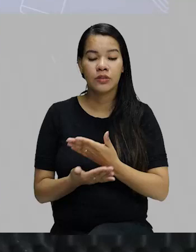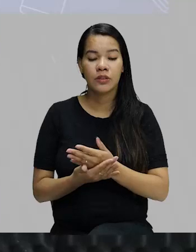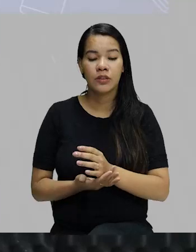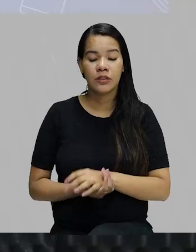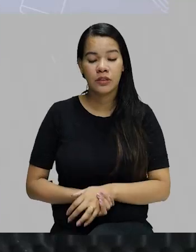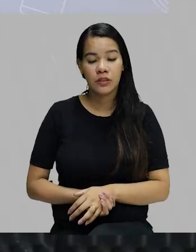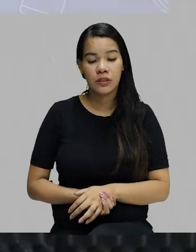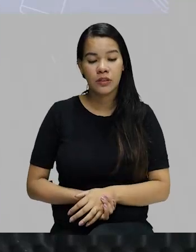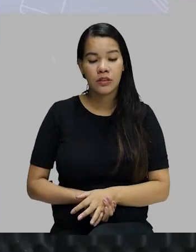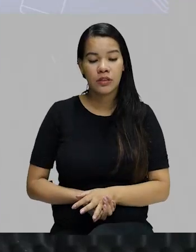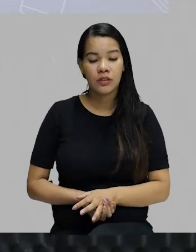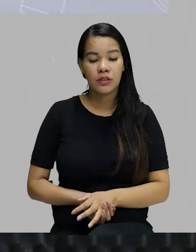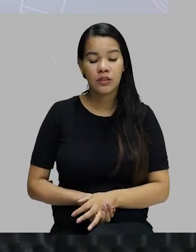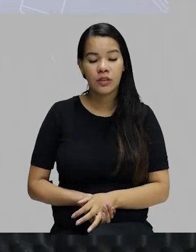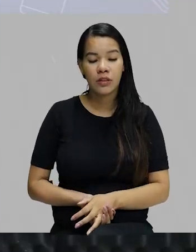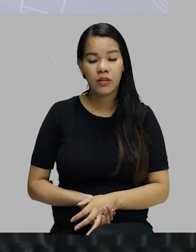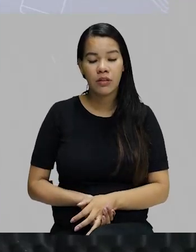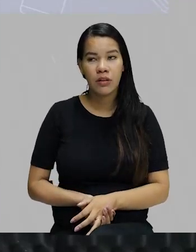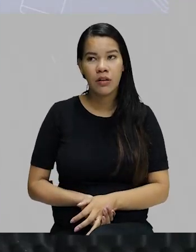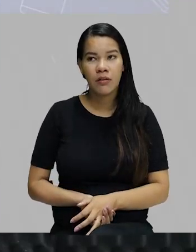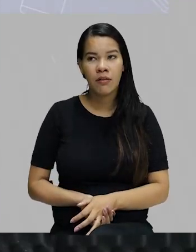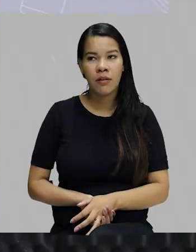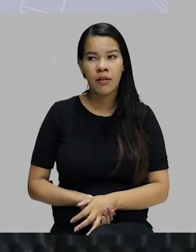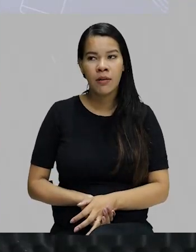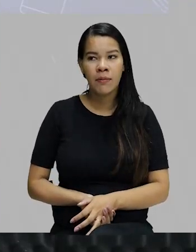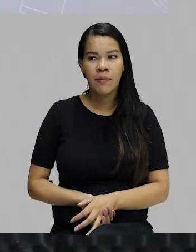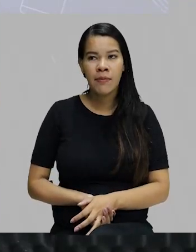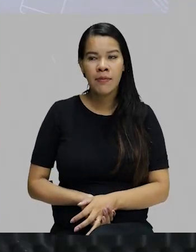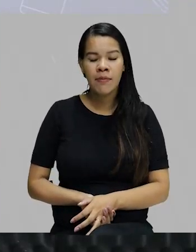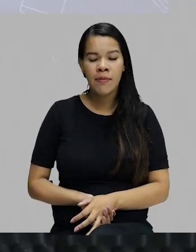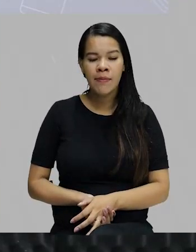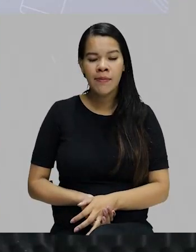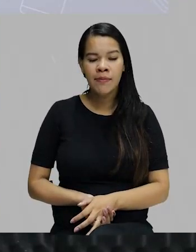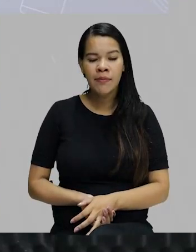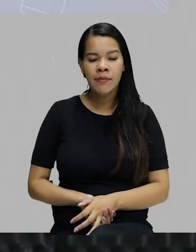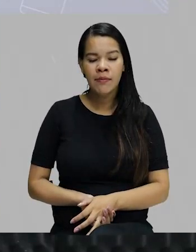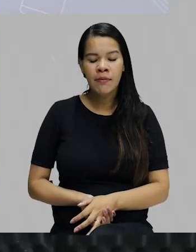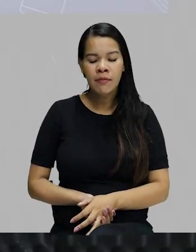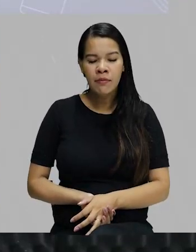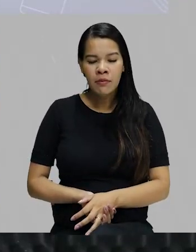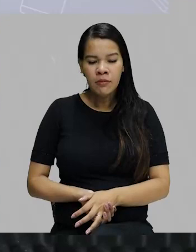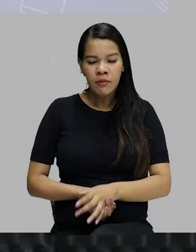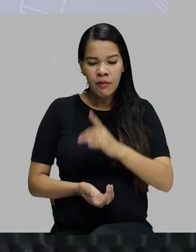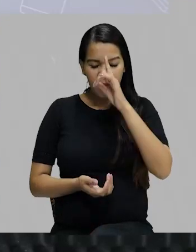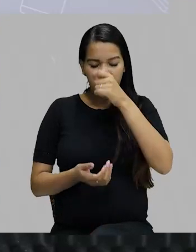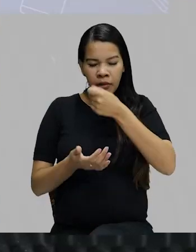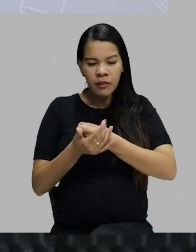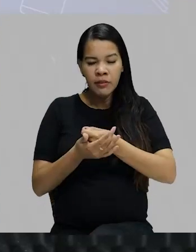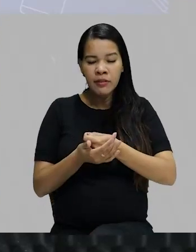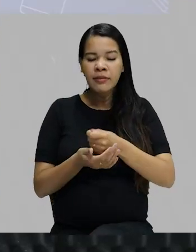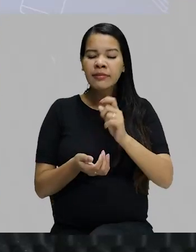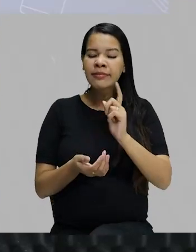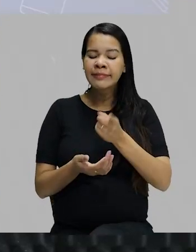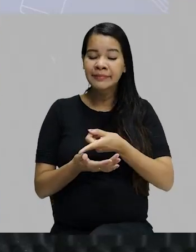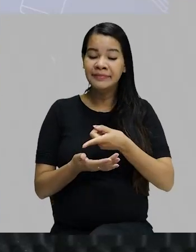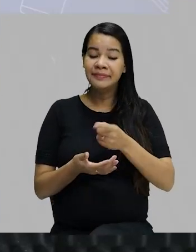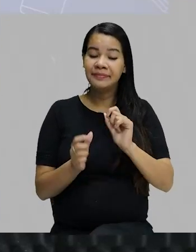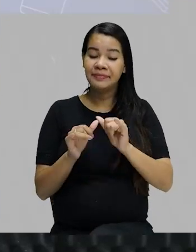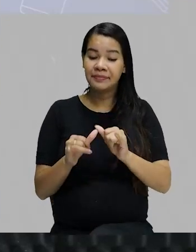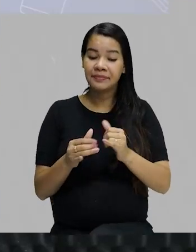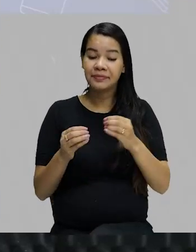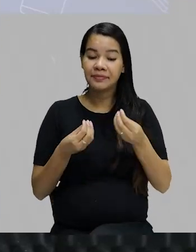fica em espanhol vosotros estudais, tá? Com acento. E o imperativo afirmativo, que fica estuda tu,